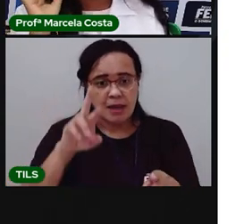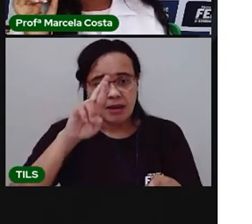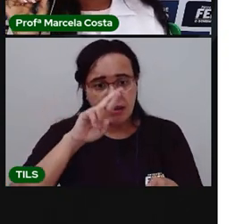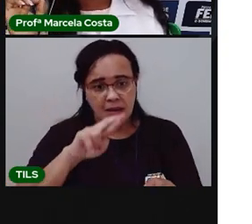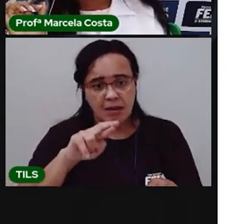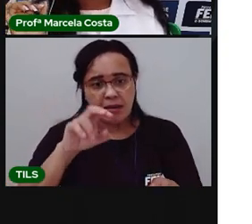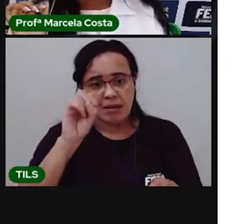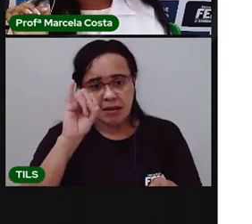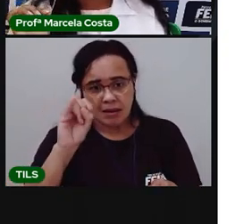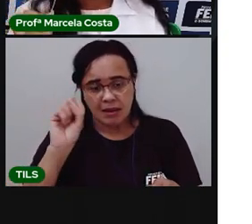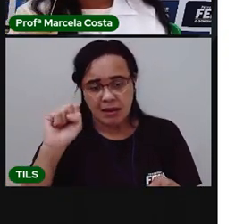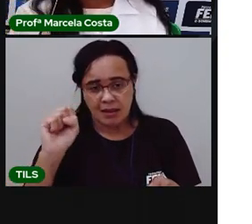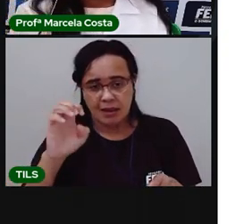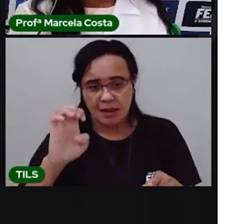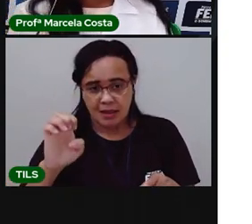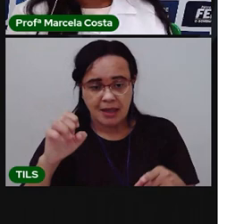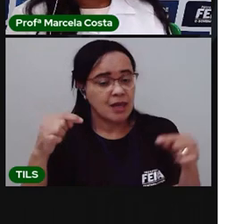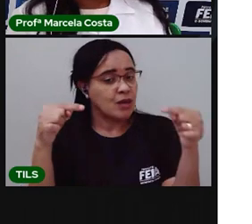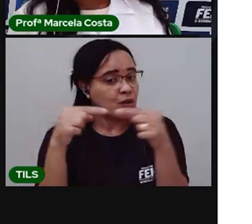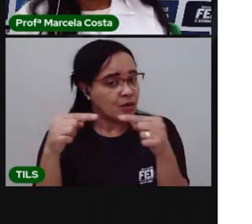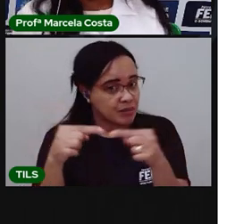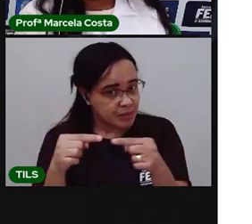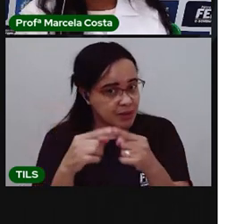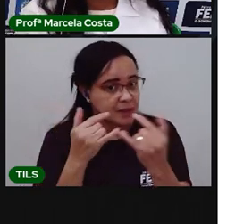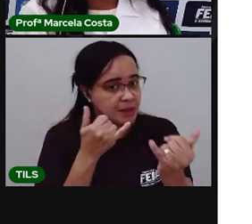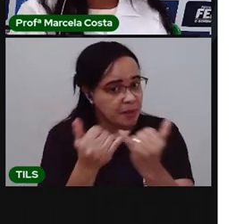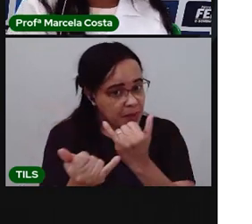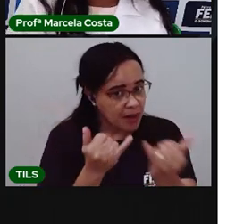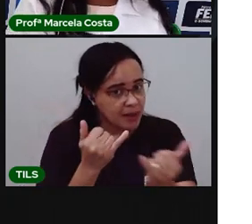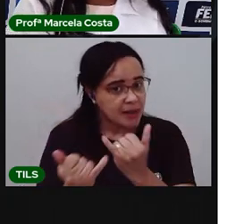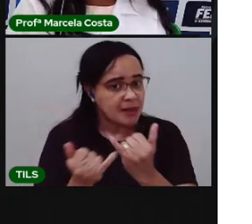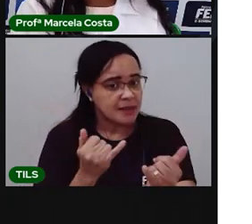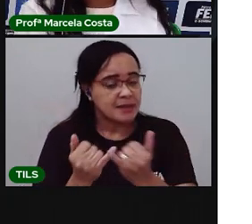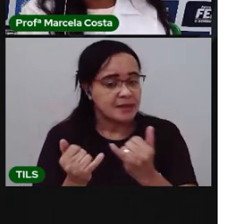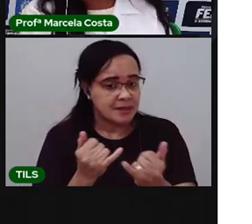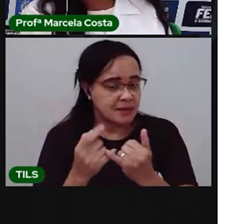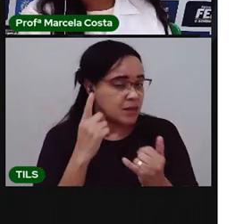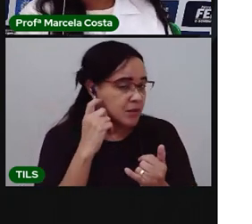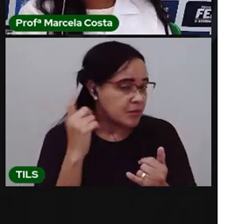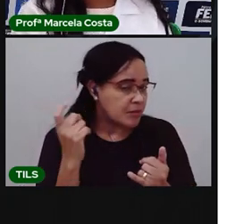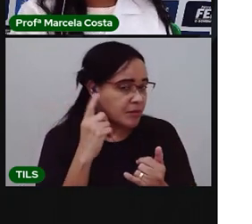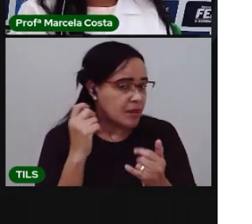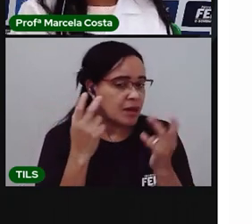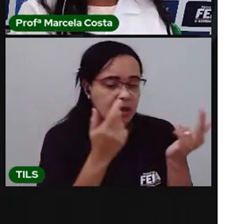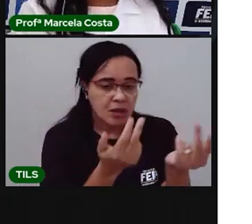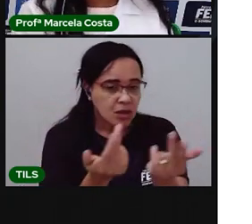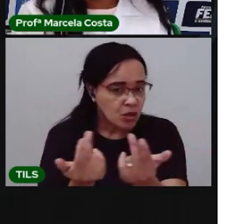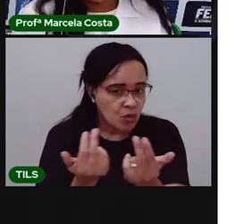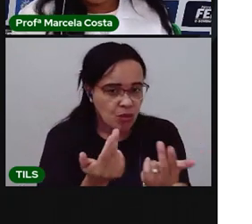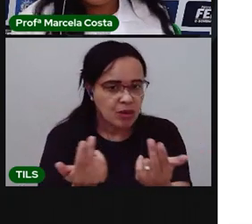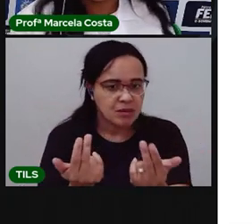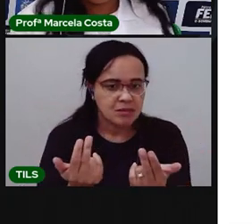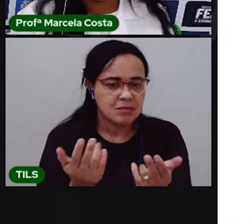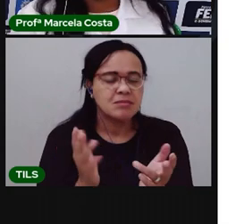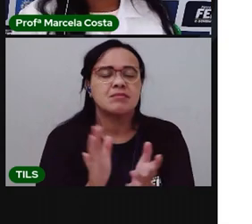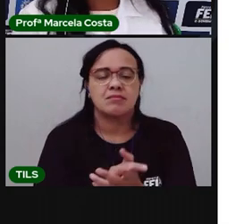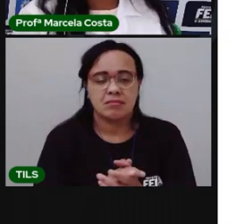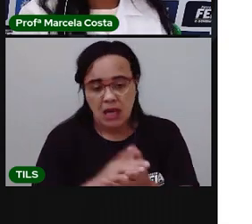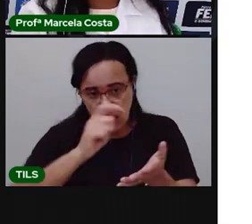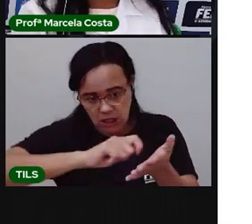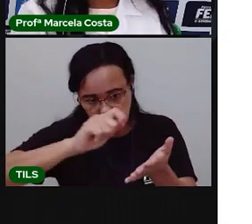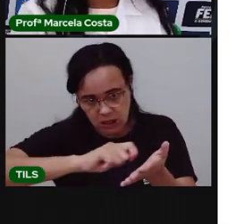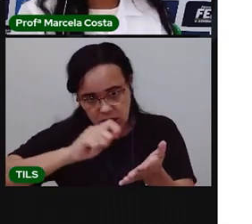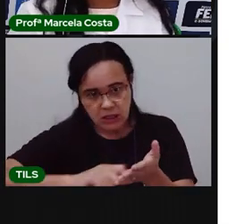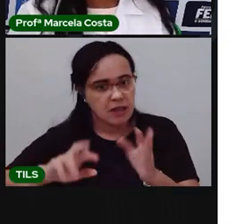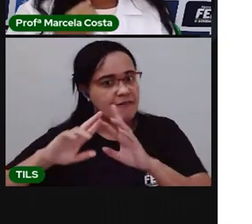oice. A escrita é diferente, né? Você pode dizer, mas, pro, a escrita é diferente. Verdade. A